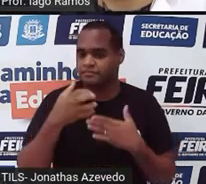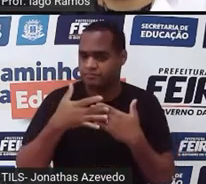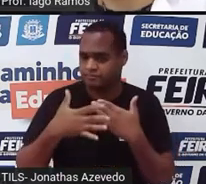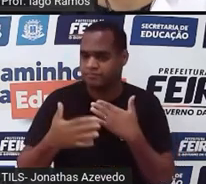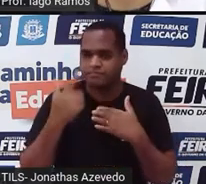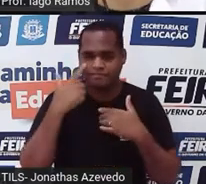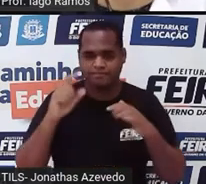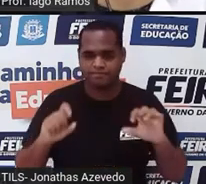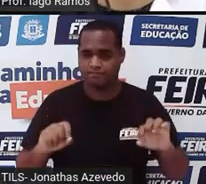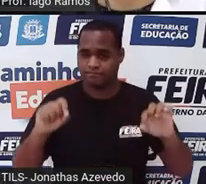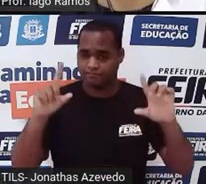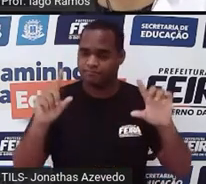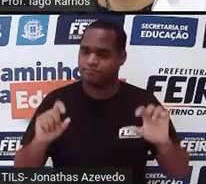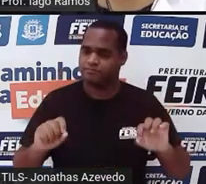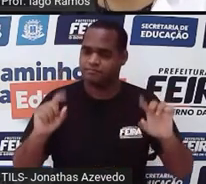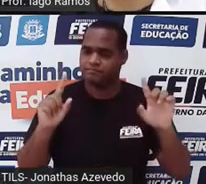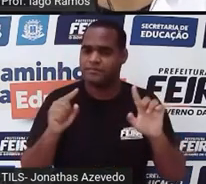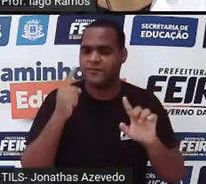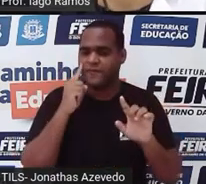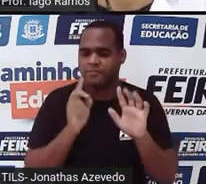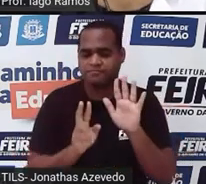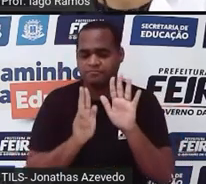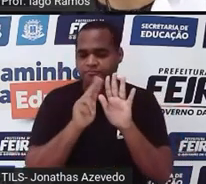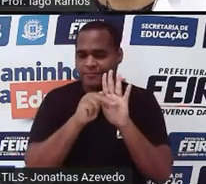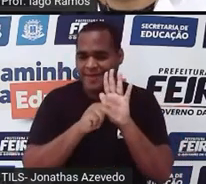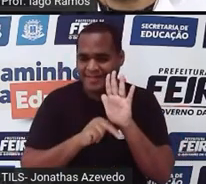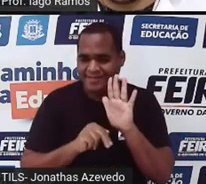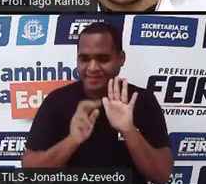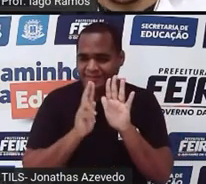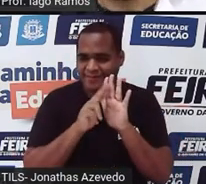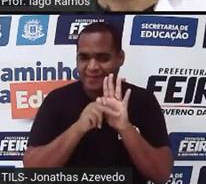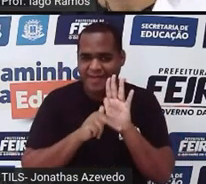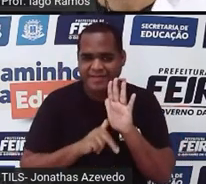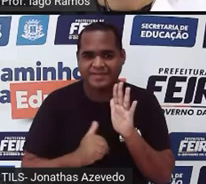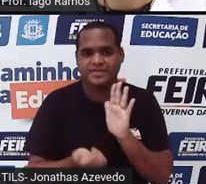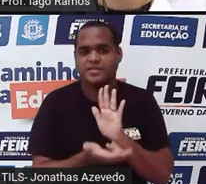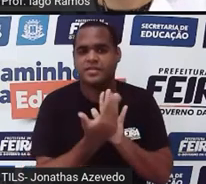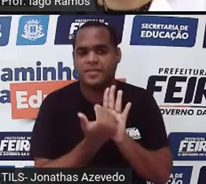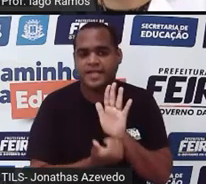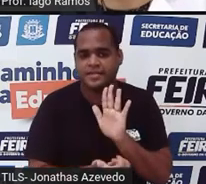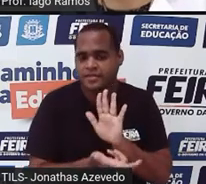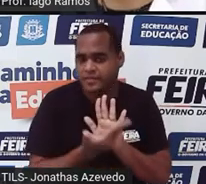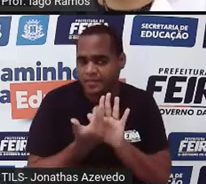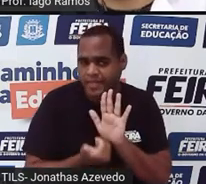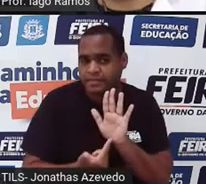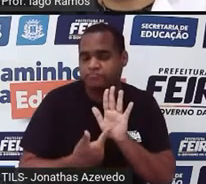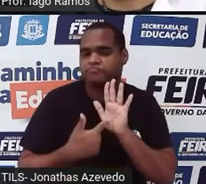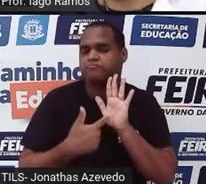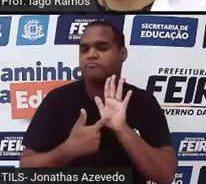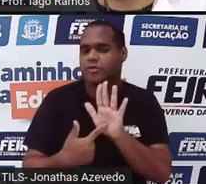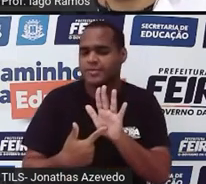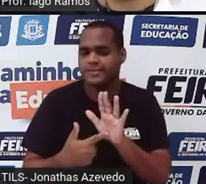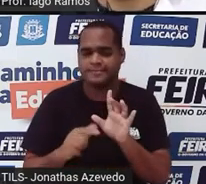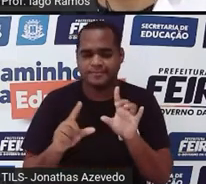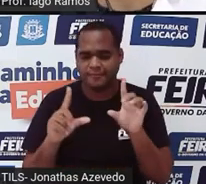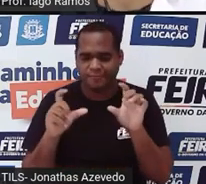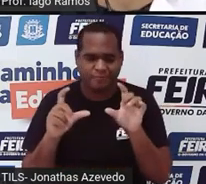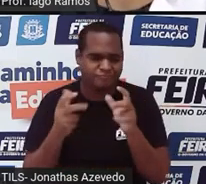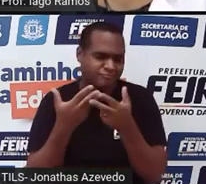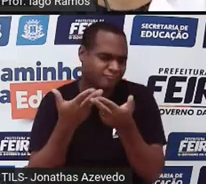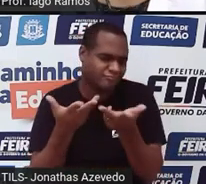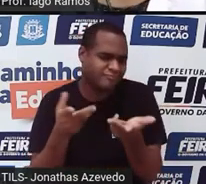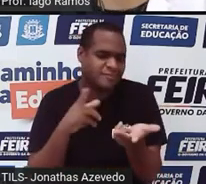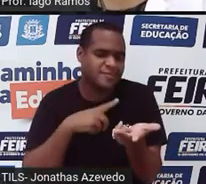telas eu vou trazer ilustrações, figuras. E aí a partir dessas ilustrações